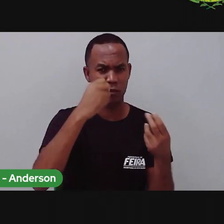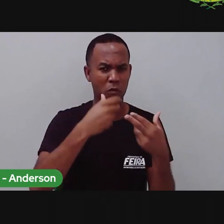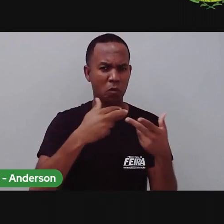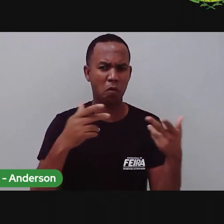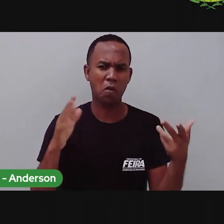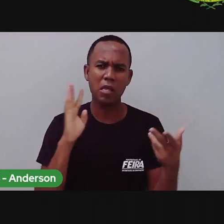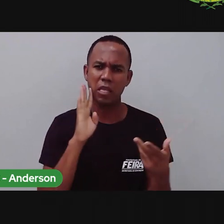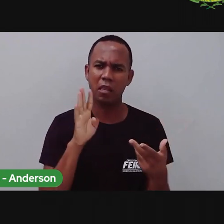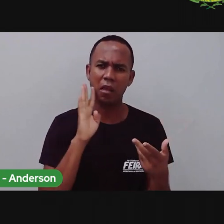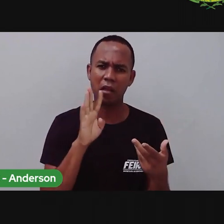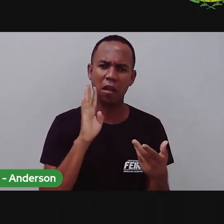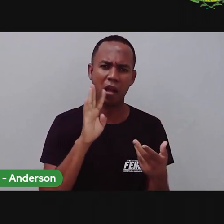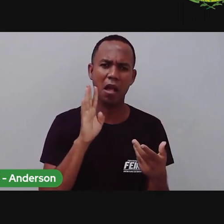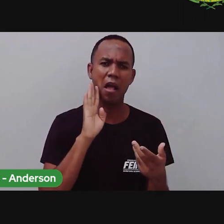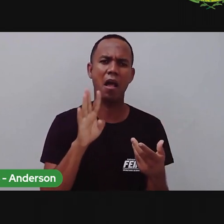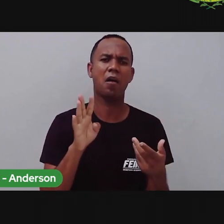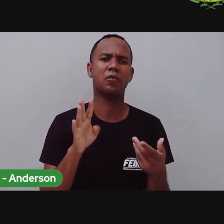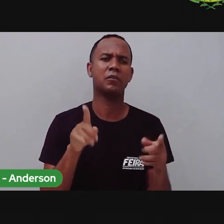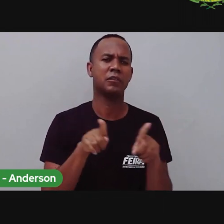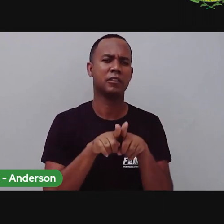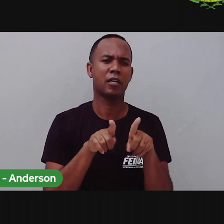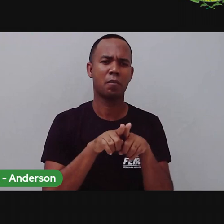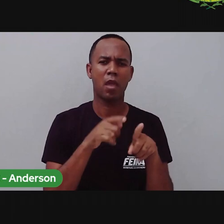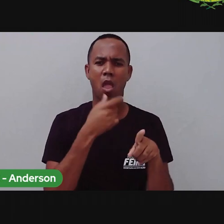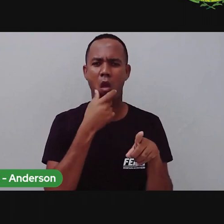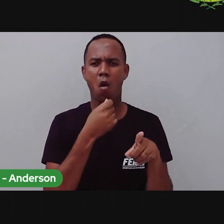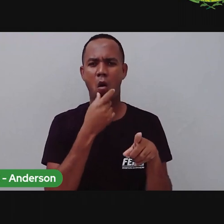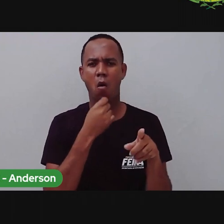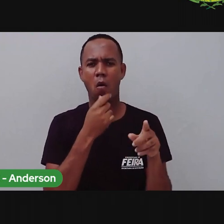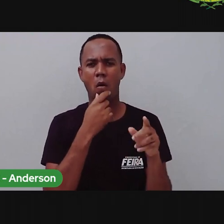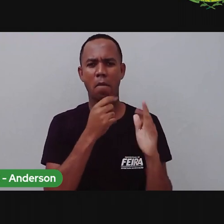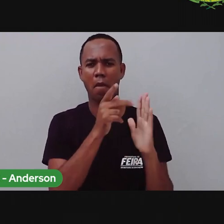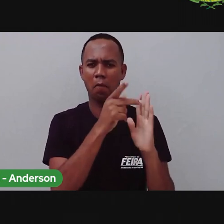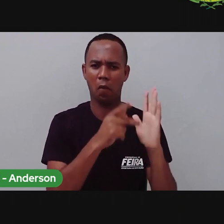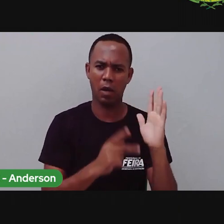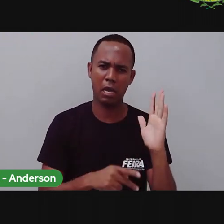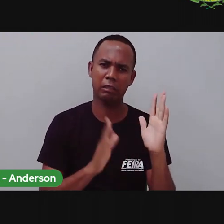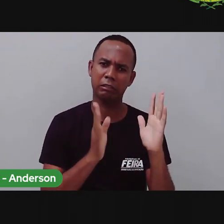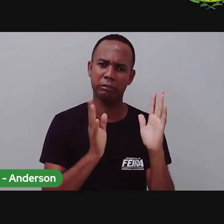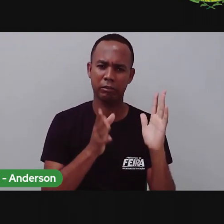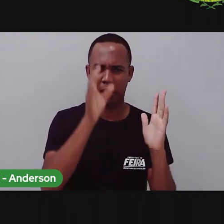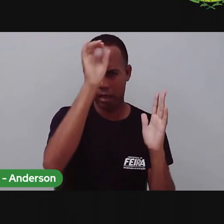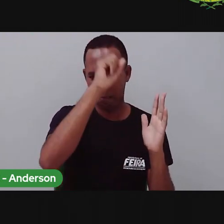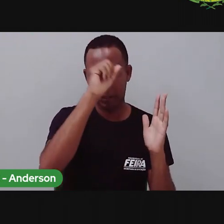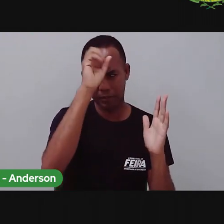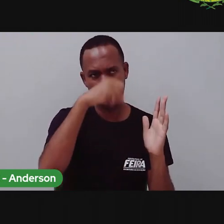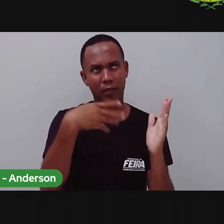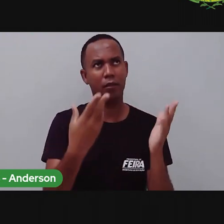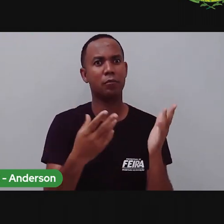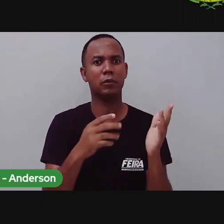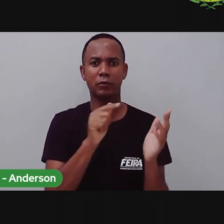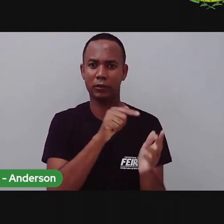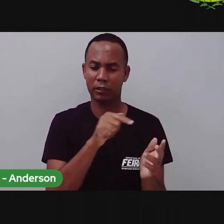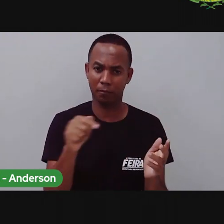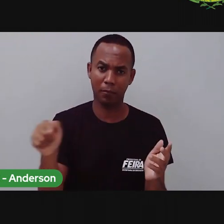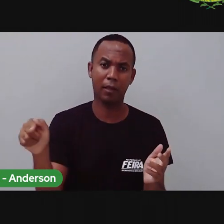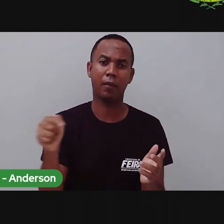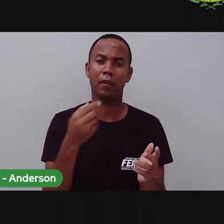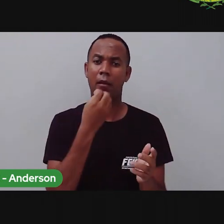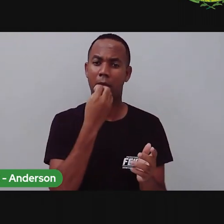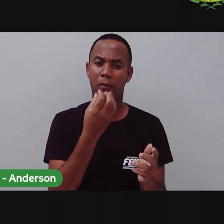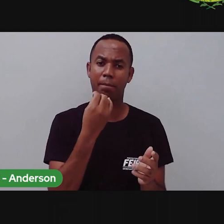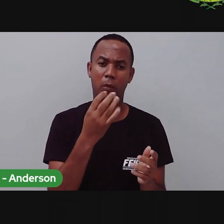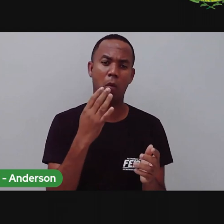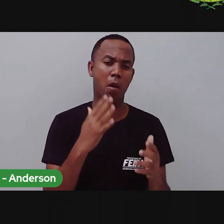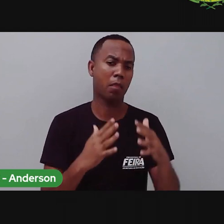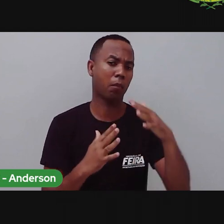vivos. Aprendemos aí sobre Vinícius de Moraes, já cantamos, já recitamos aí poemas. Nossa, a semana aqui, ó,